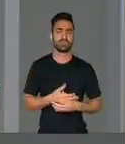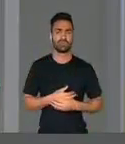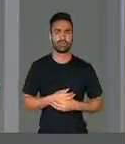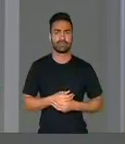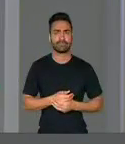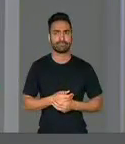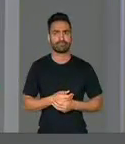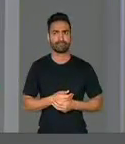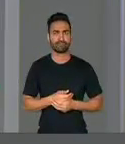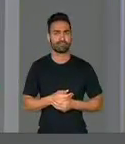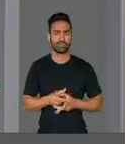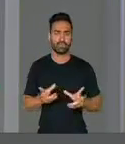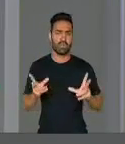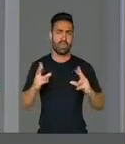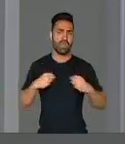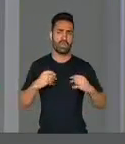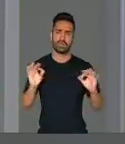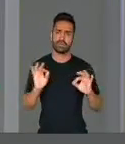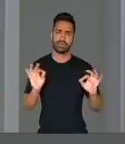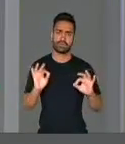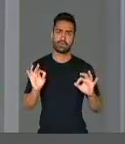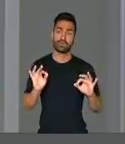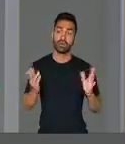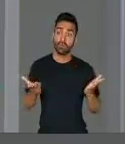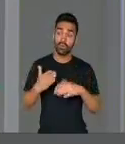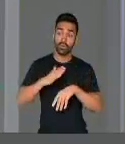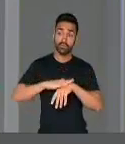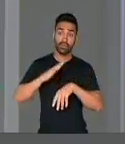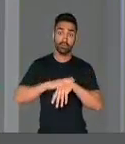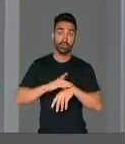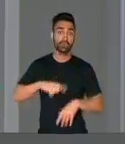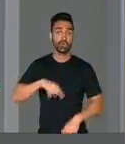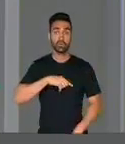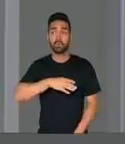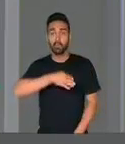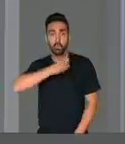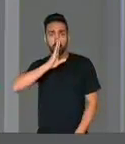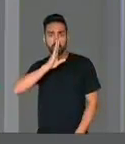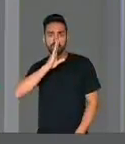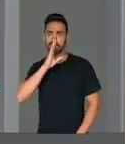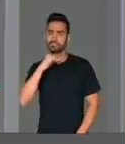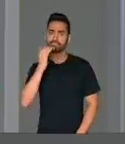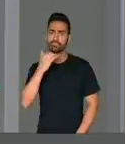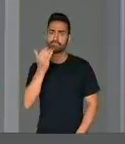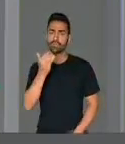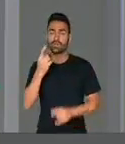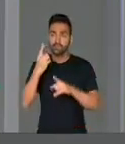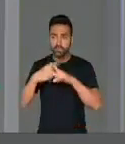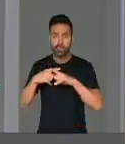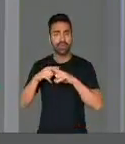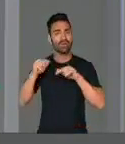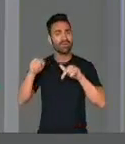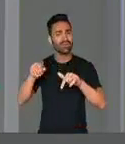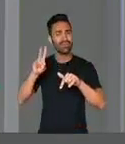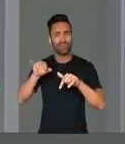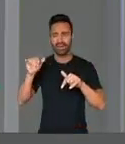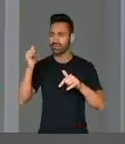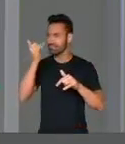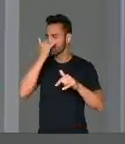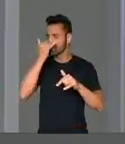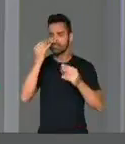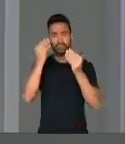merecer de nós, nesse momento, um silêncio, porque isso é altamente prejudicial.